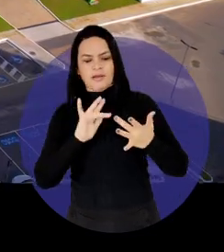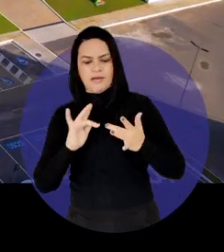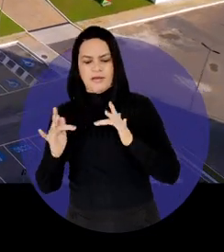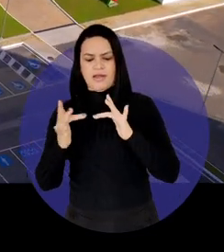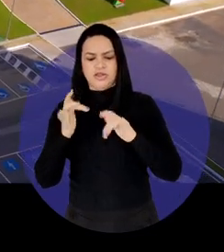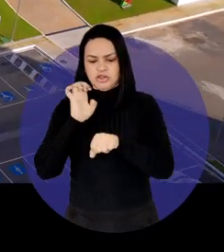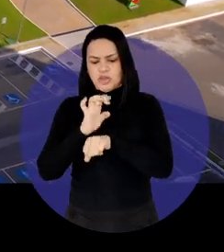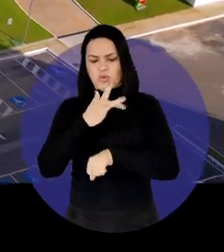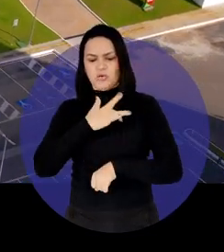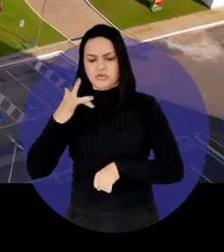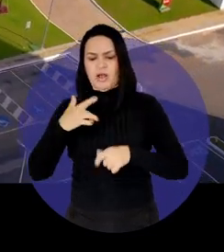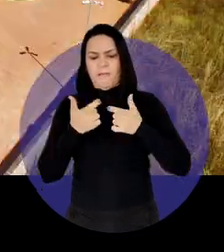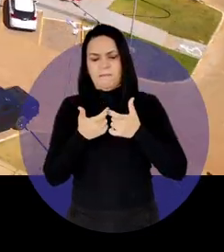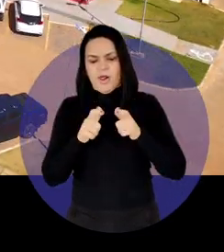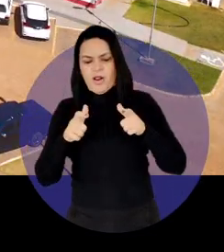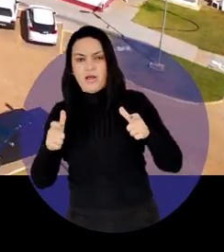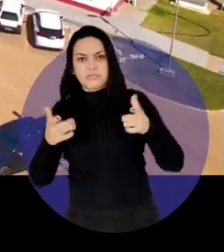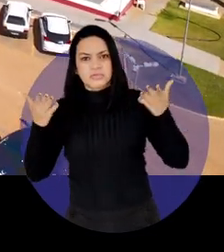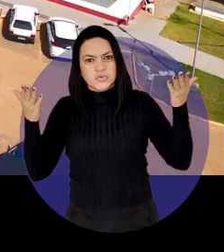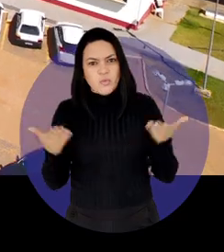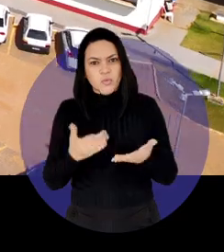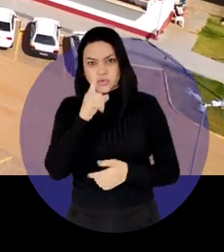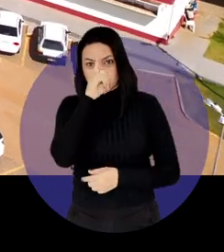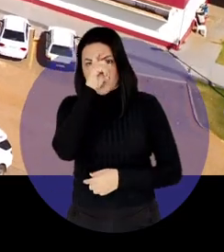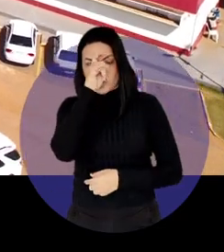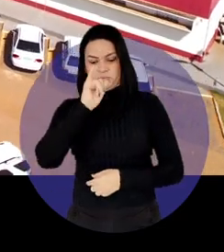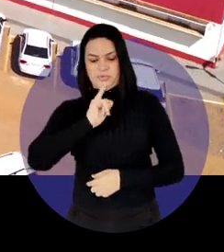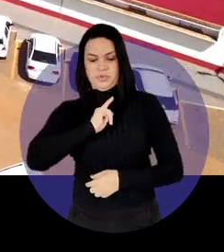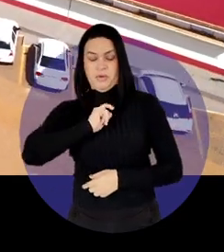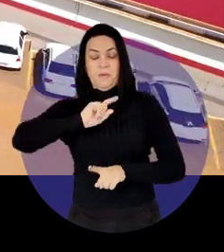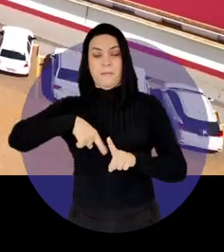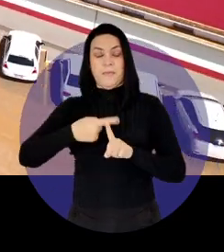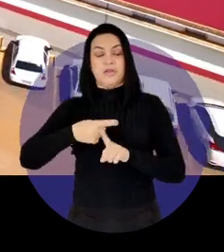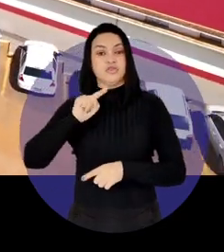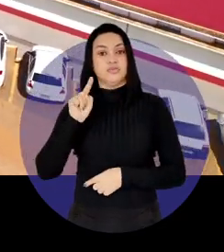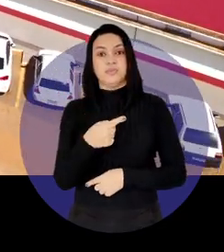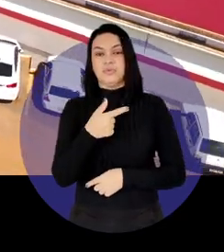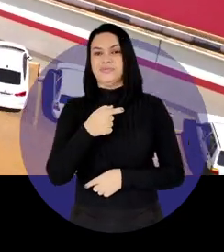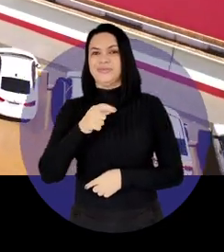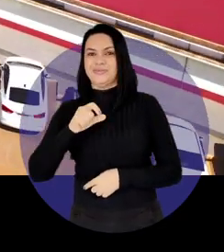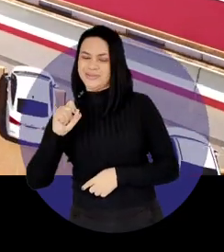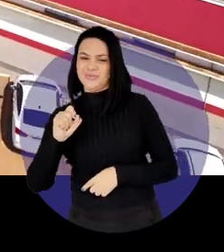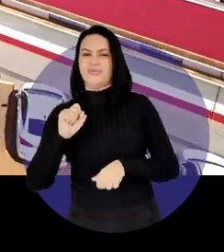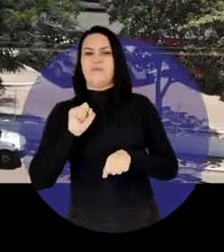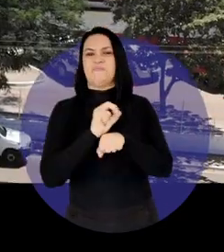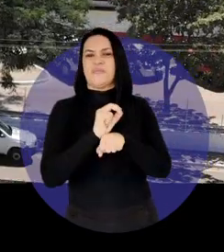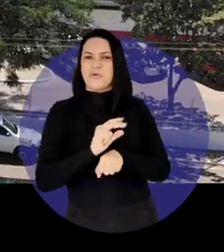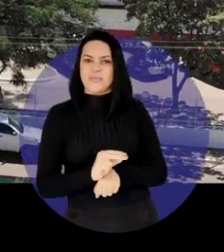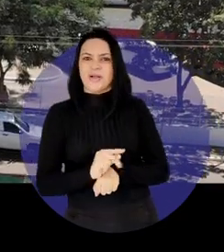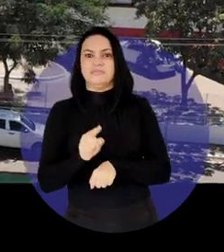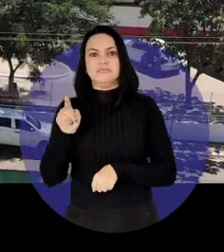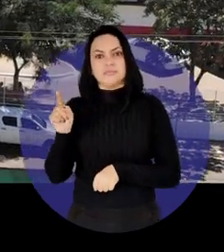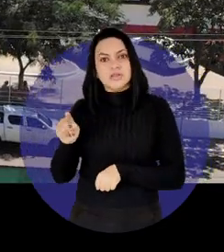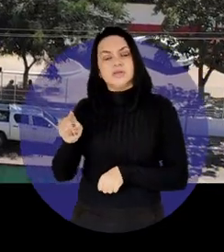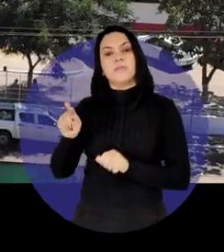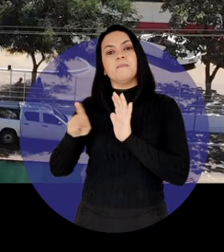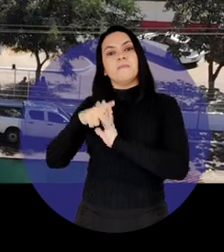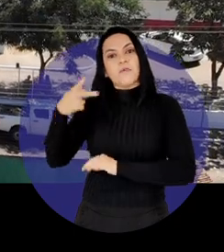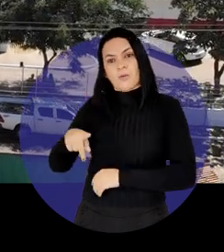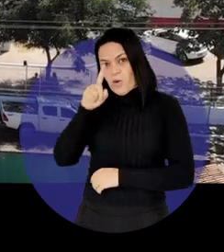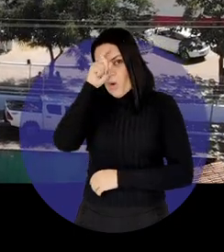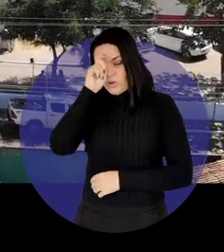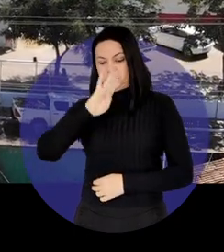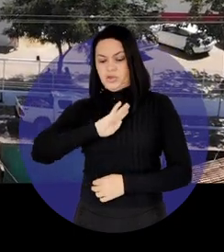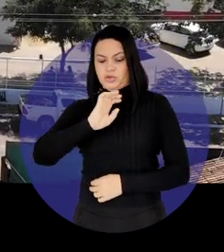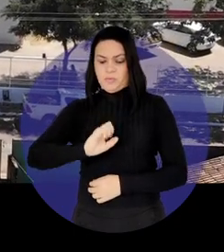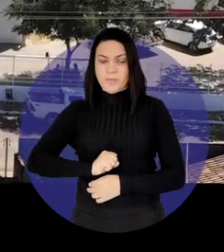rede estadual de saúde. E hoje, só nos hospitais de Imperatriz, são mais de 1.700 empregos. E no Complexo Hospitalar